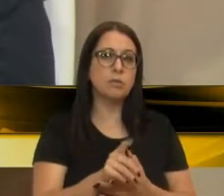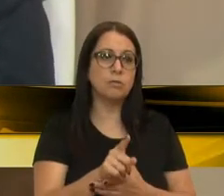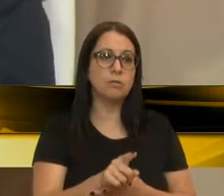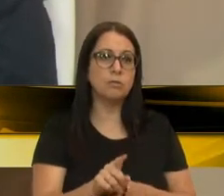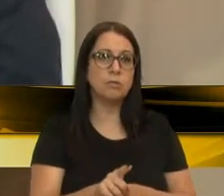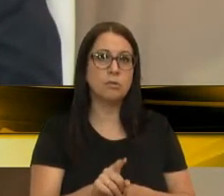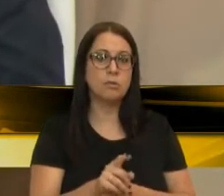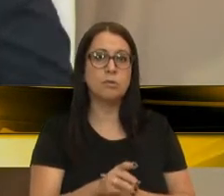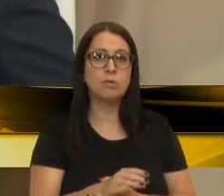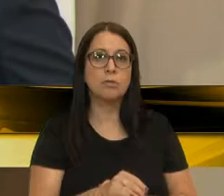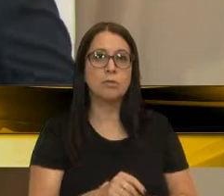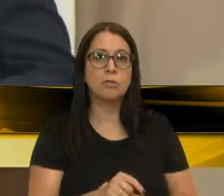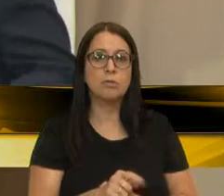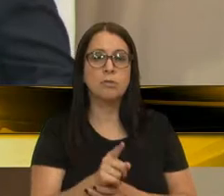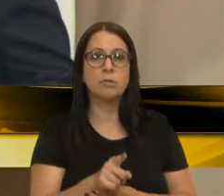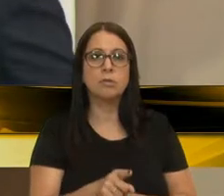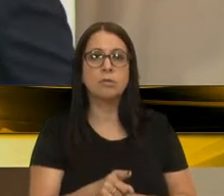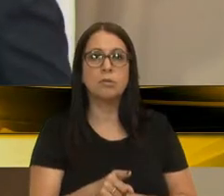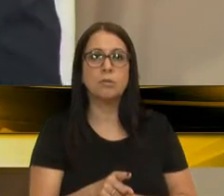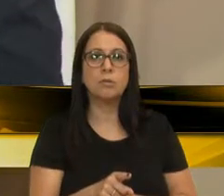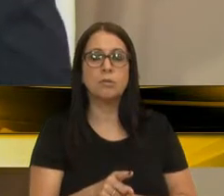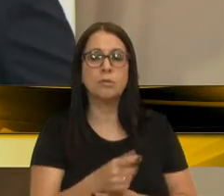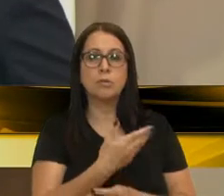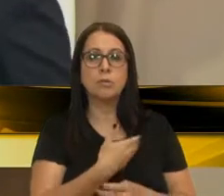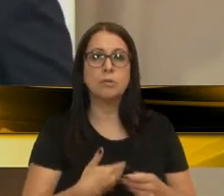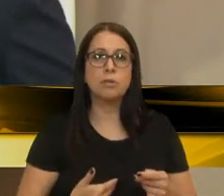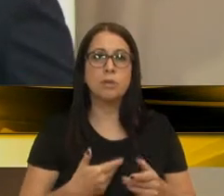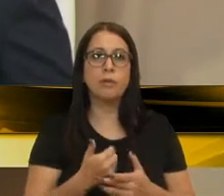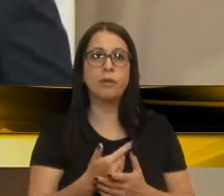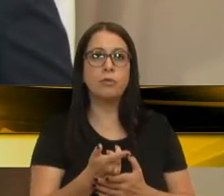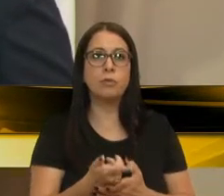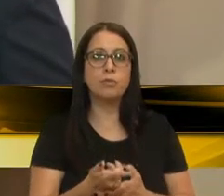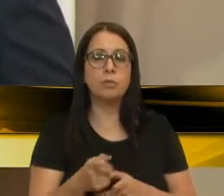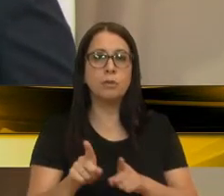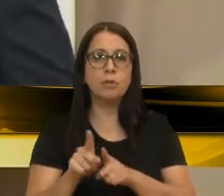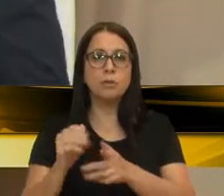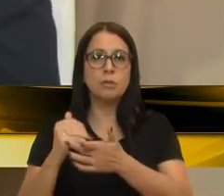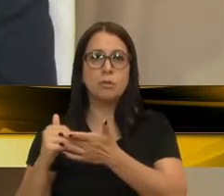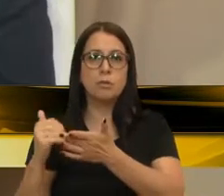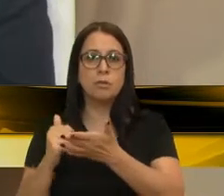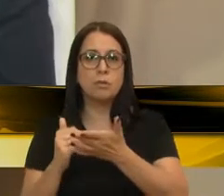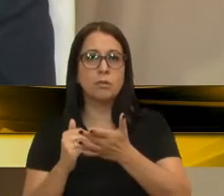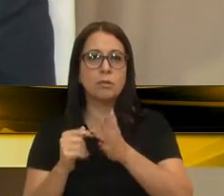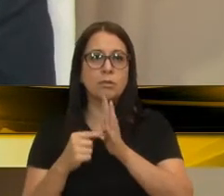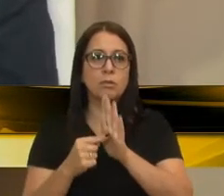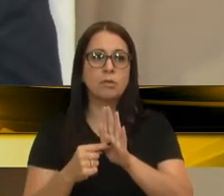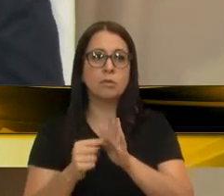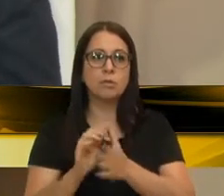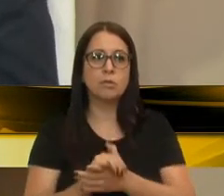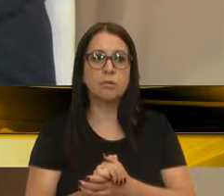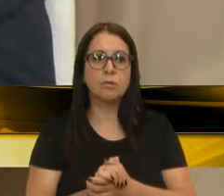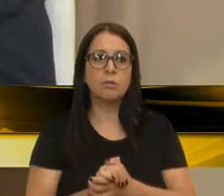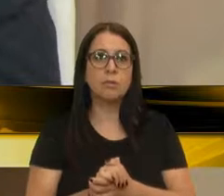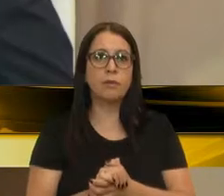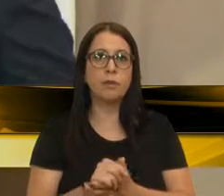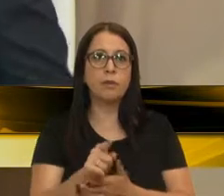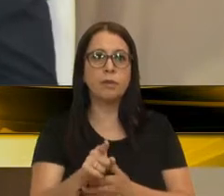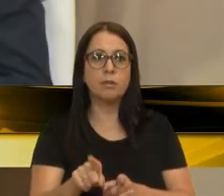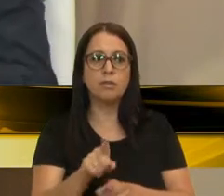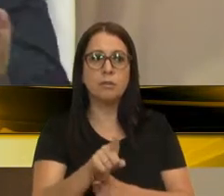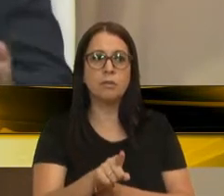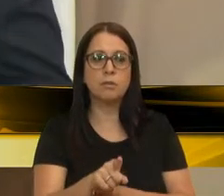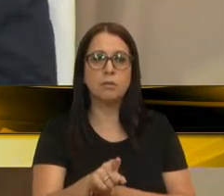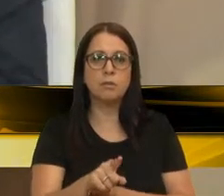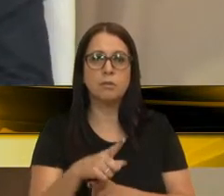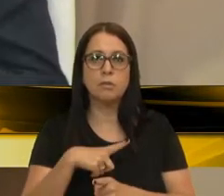parte, pelo menos, quero parabenizar o governo da forma que a secretária veio trazer e sugerindo uma audiência pública, e nós já deixamos